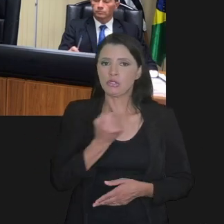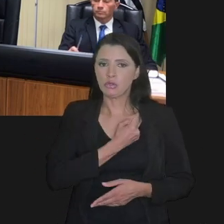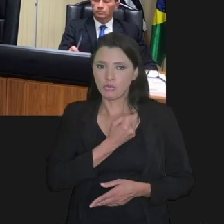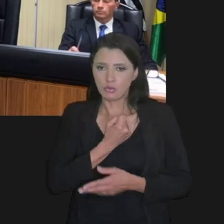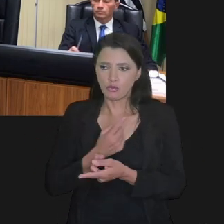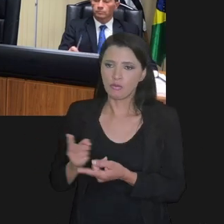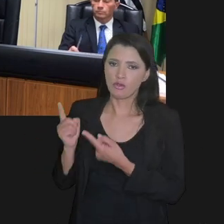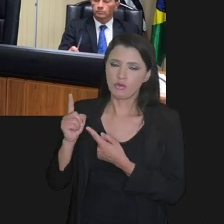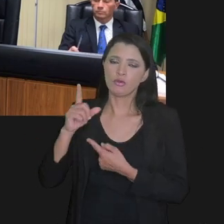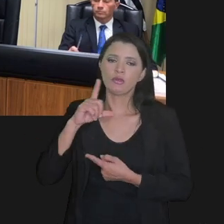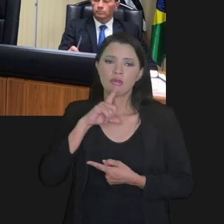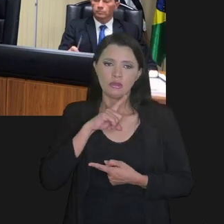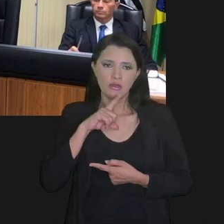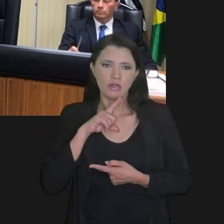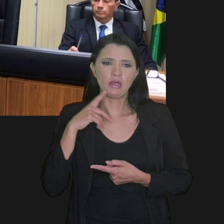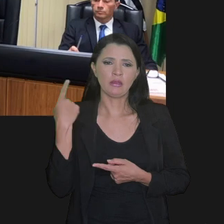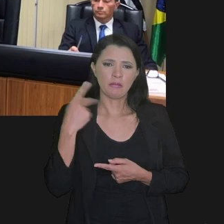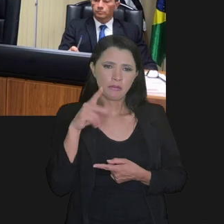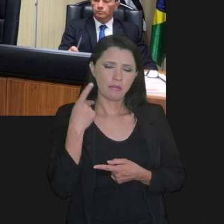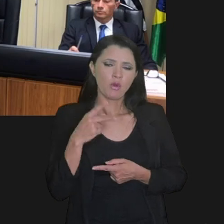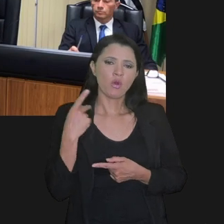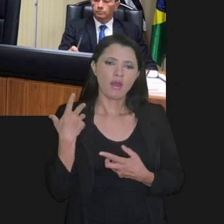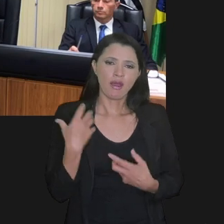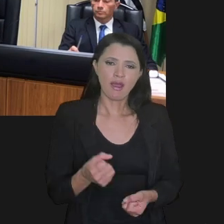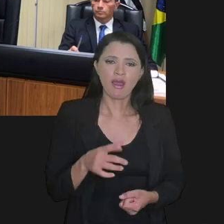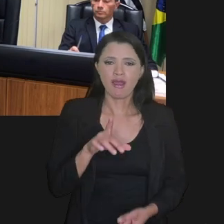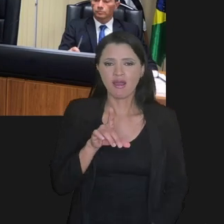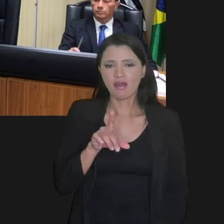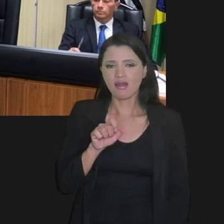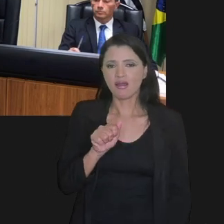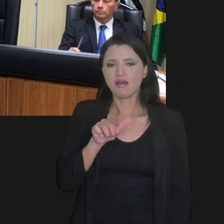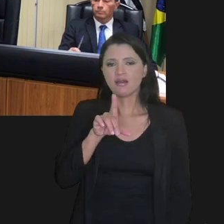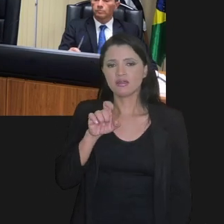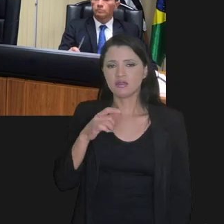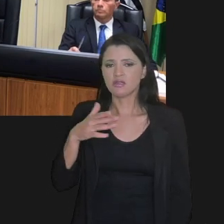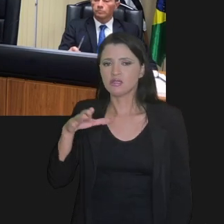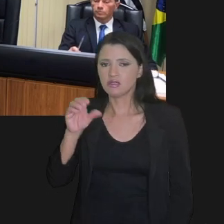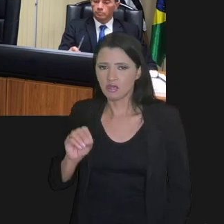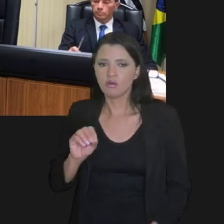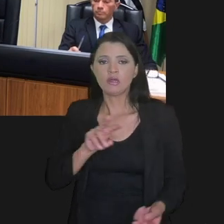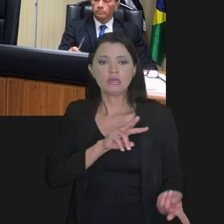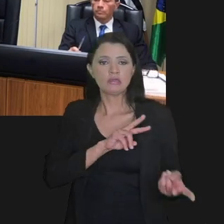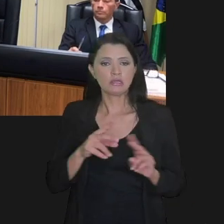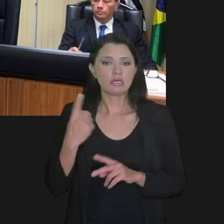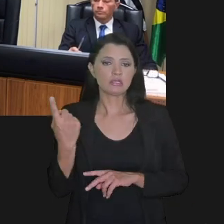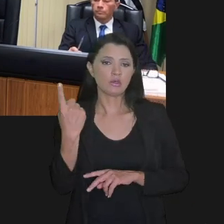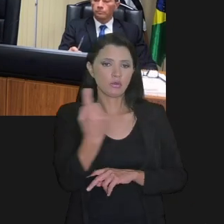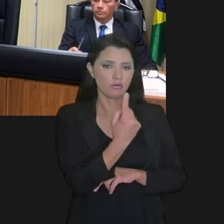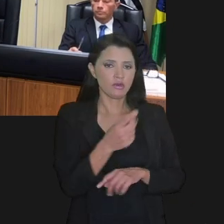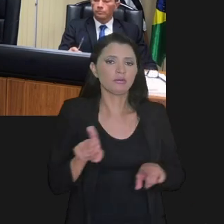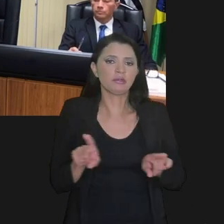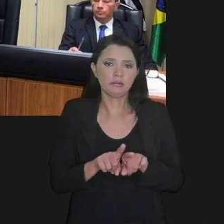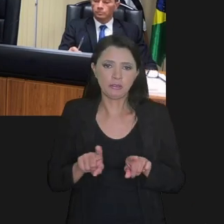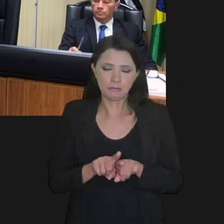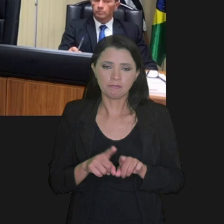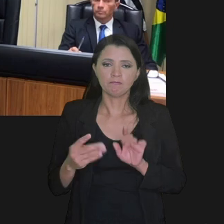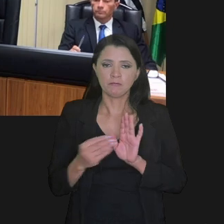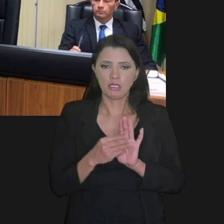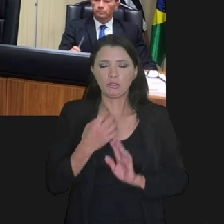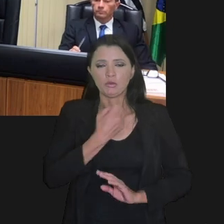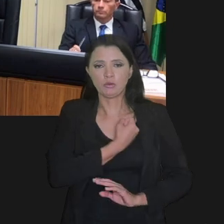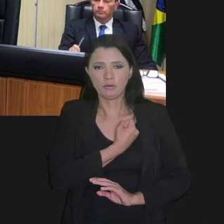acordos. Esse número inclui os acordos por adesão e os acordos de transação individual.